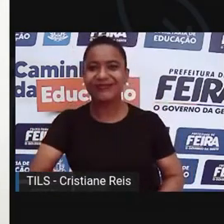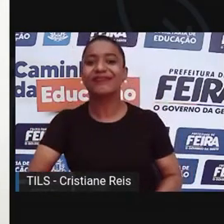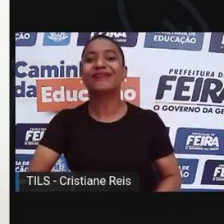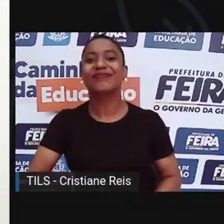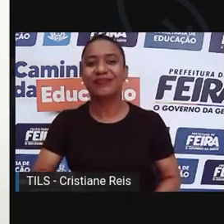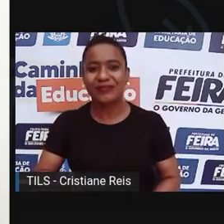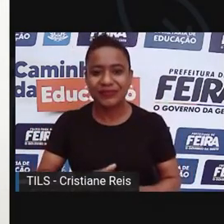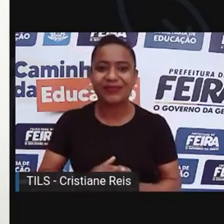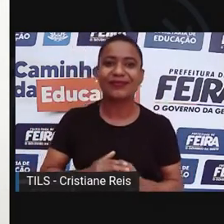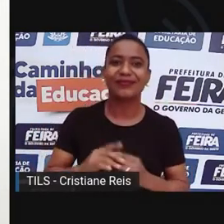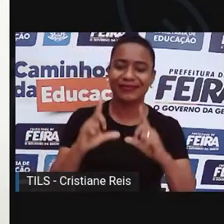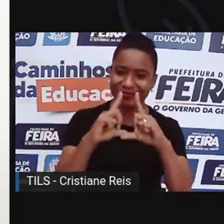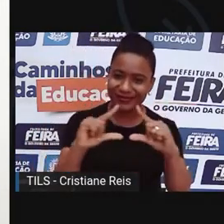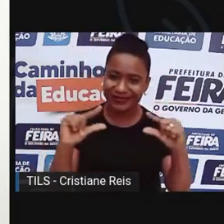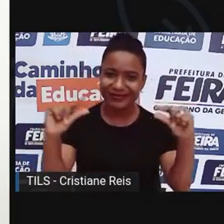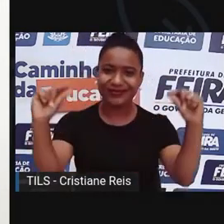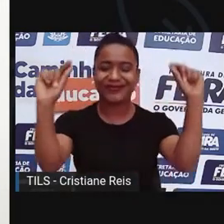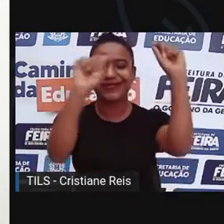embora